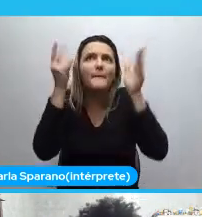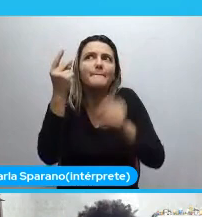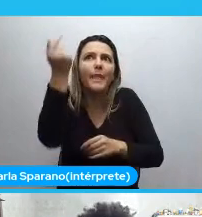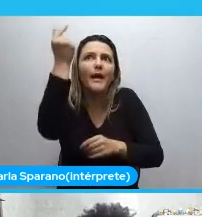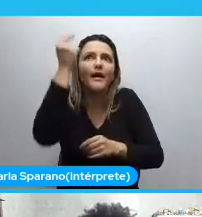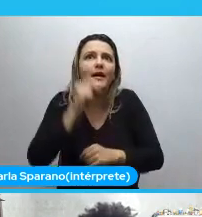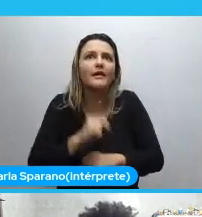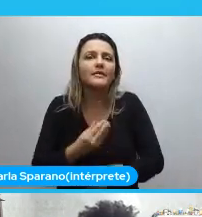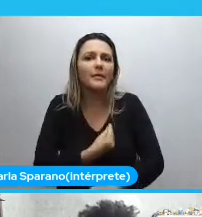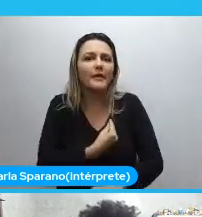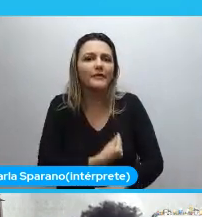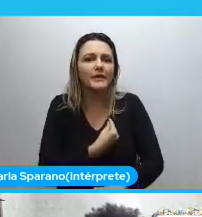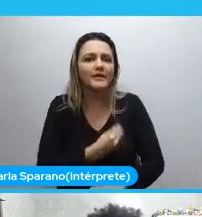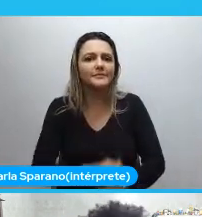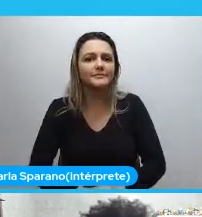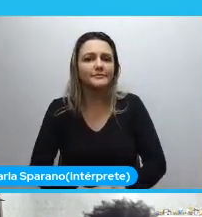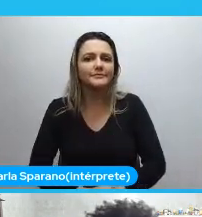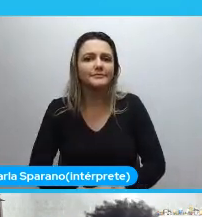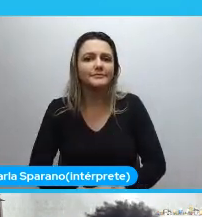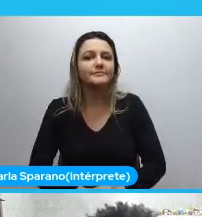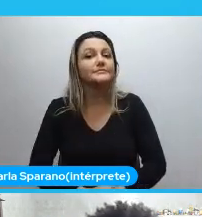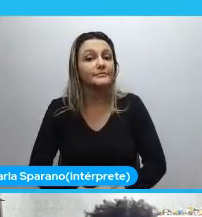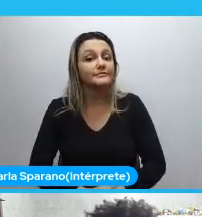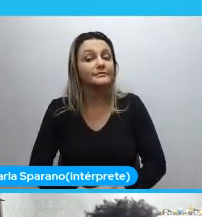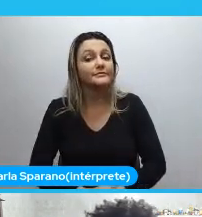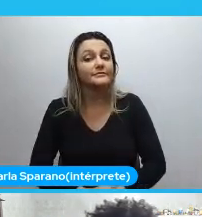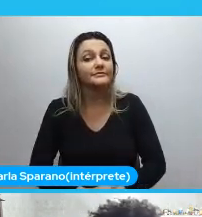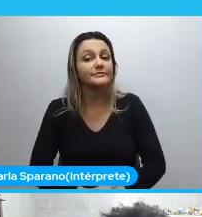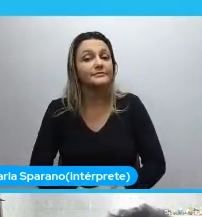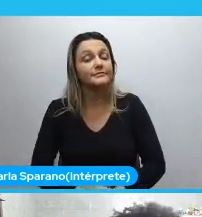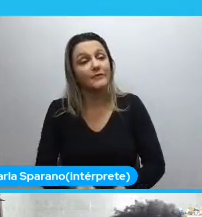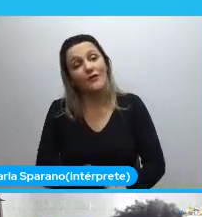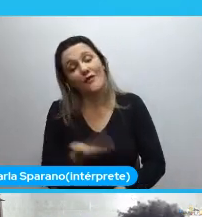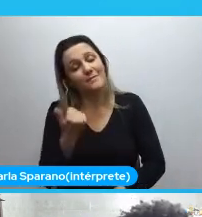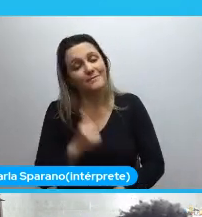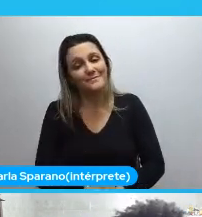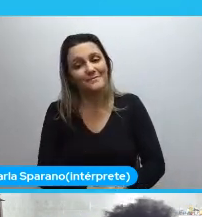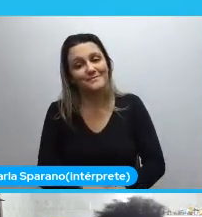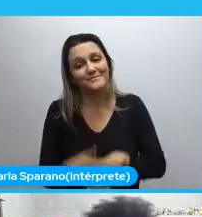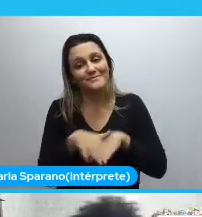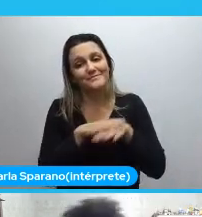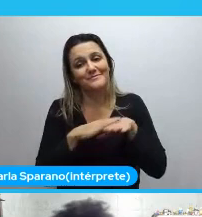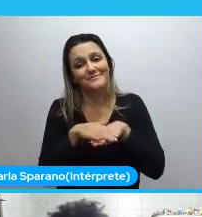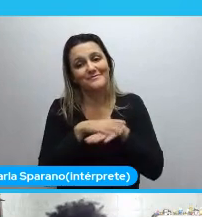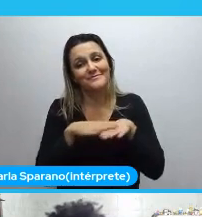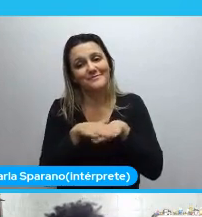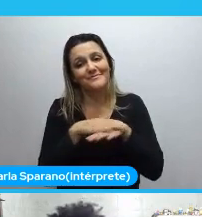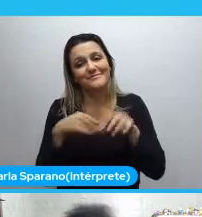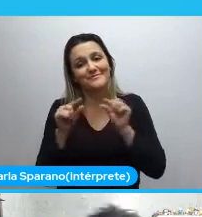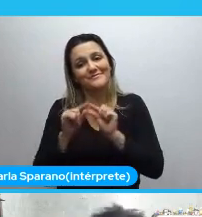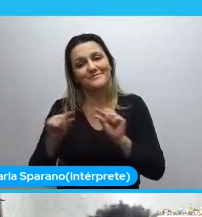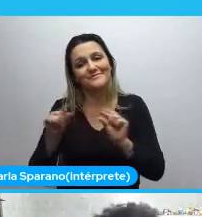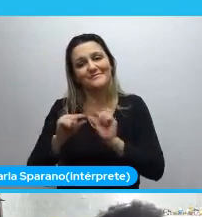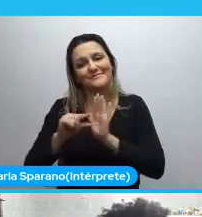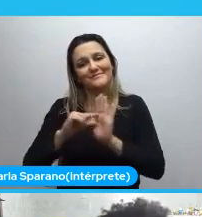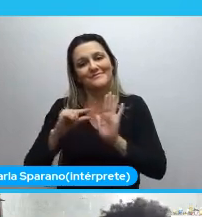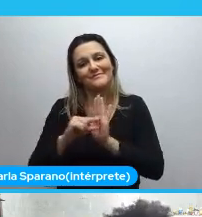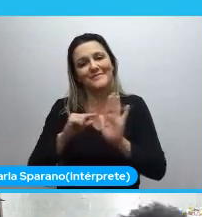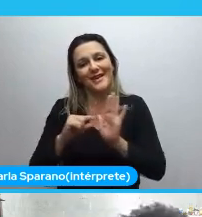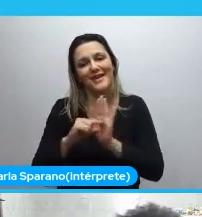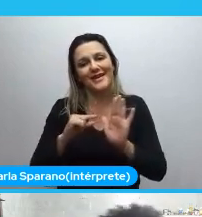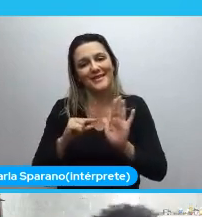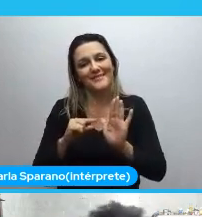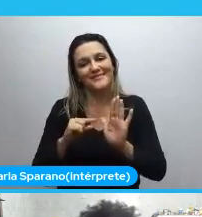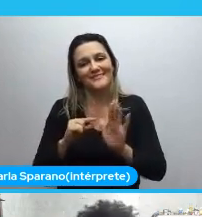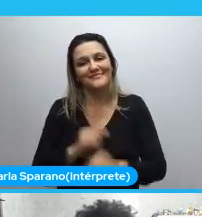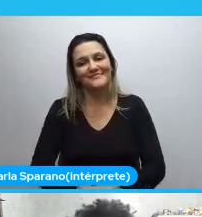Na minha vida. Então vamos lá. Vamos de conversa. Essa frase de ideia do Não Inviabilize. Ouçam. É muito bom.